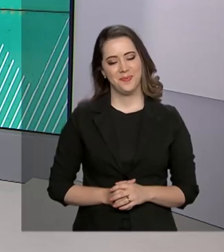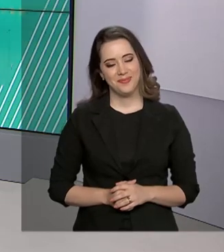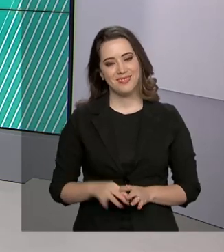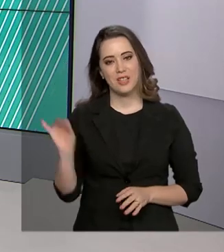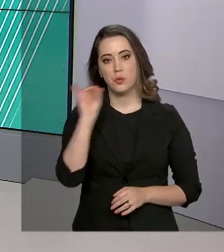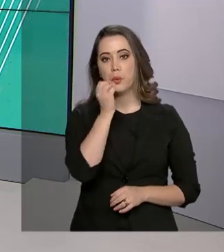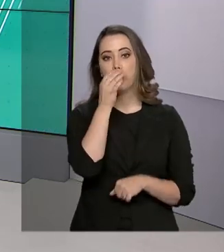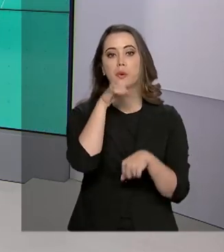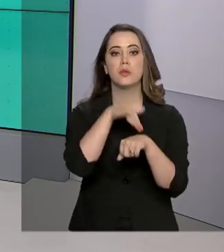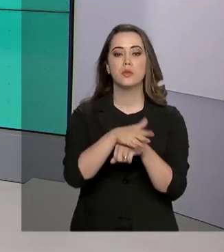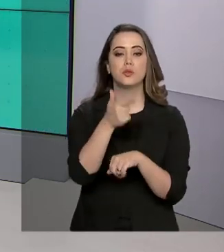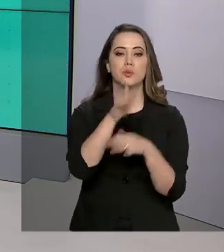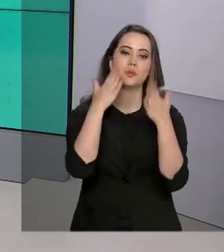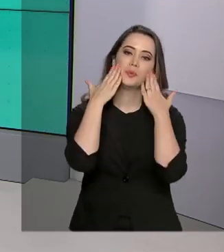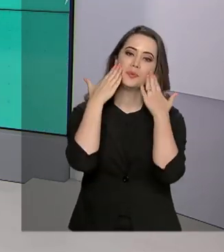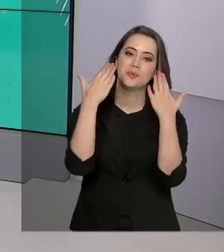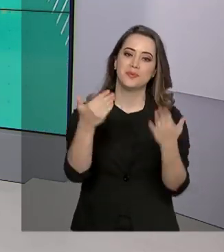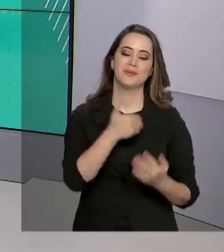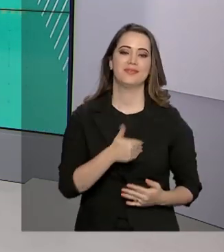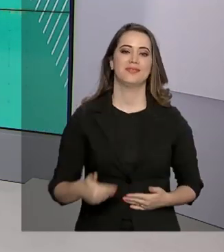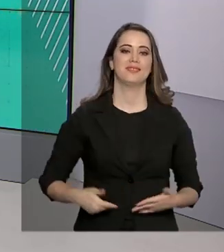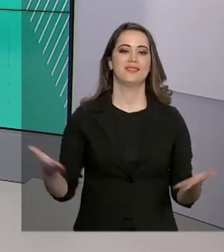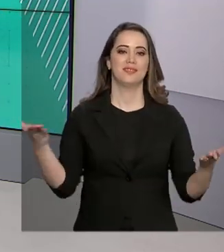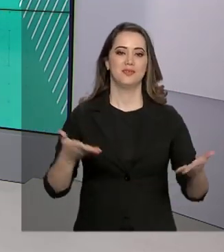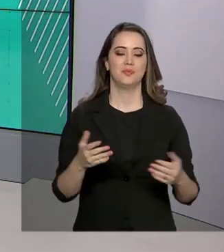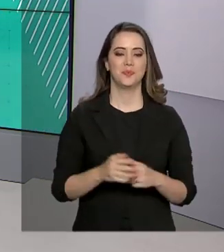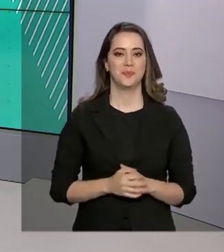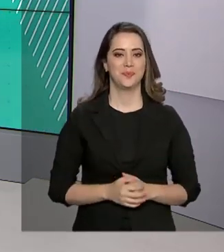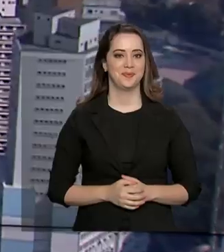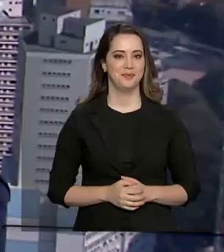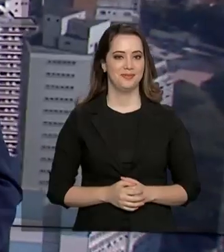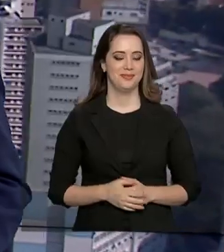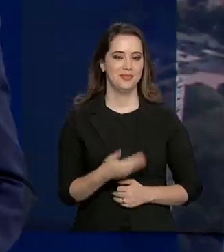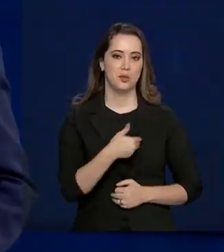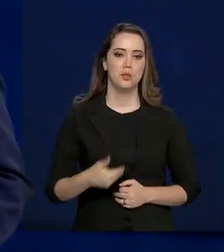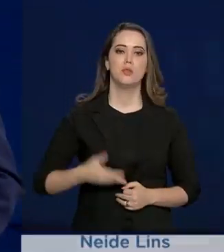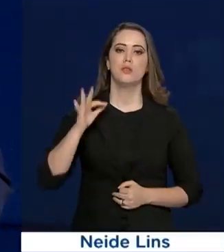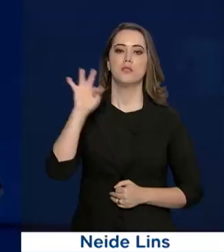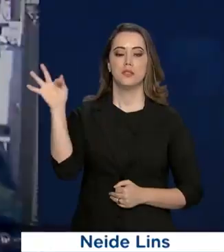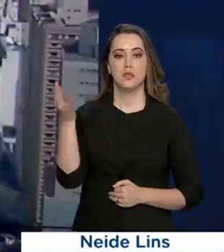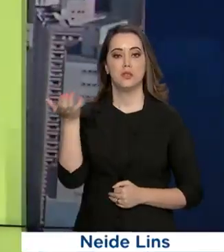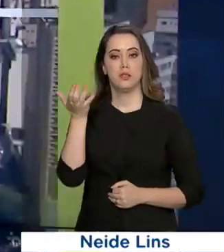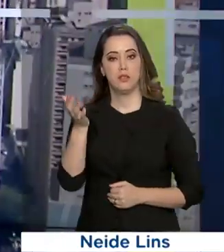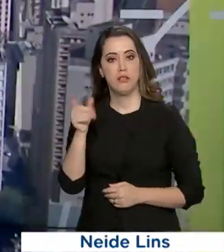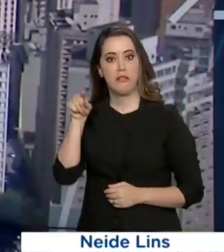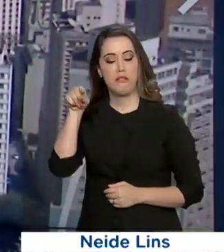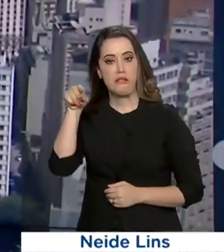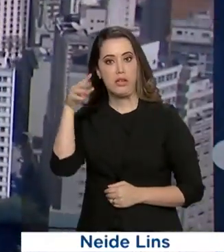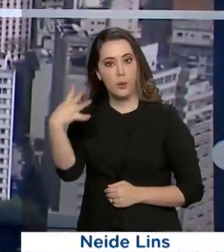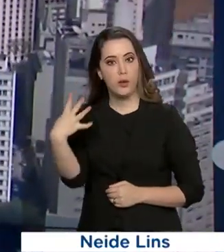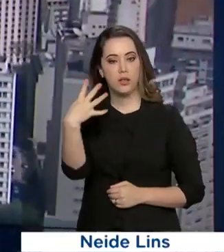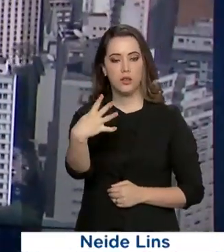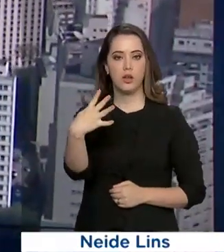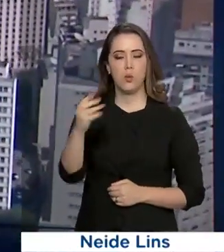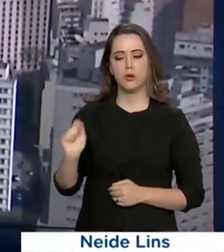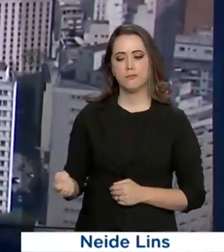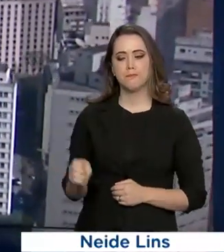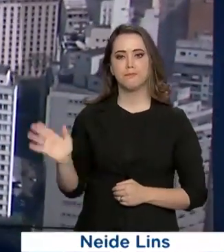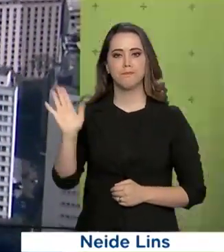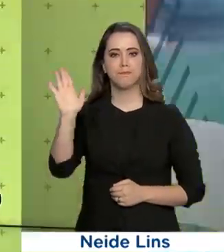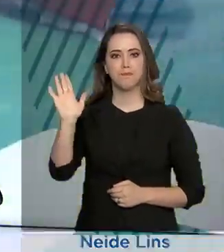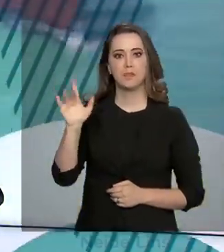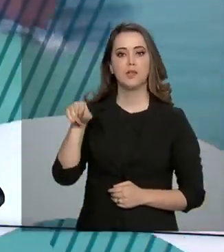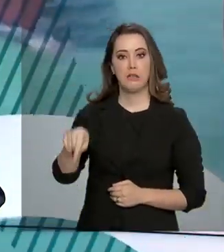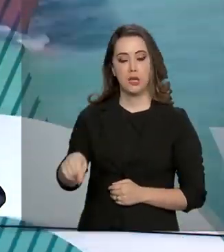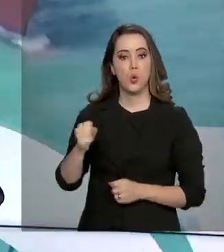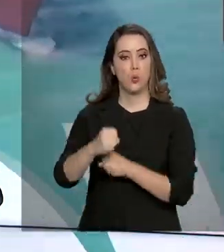Olá, boa noite. Estamos no ar com mais um Governo Agora. O Governo Federal quer realizar 44 leilões de